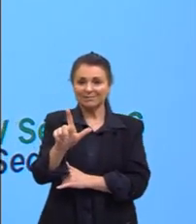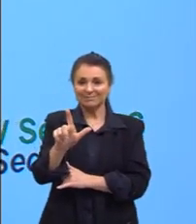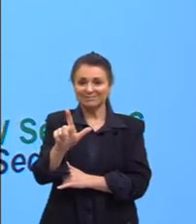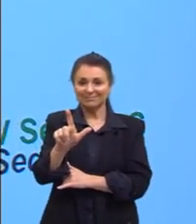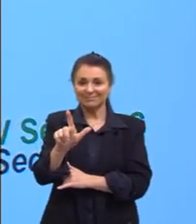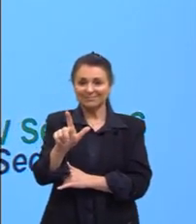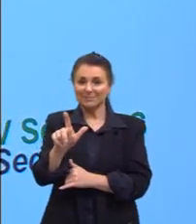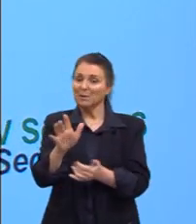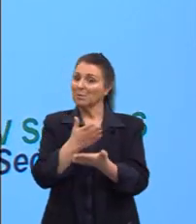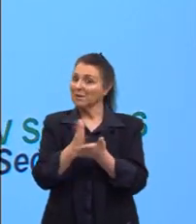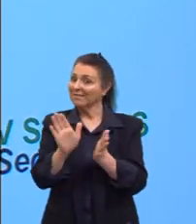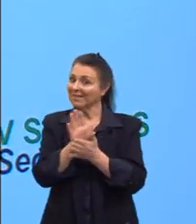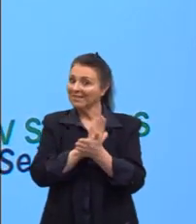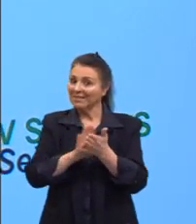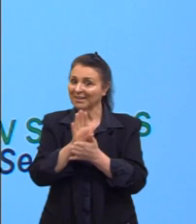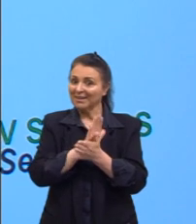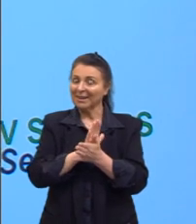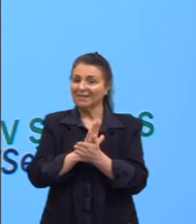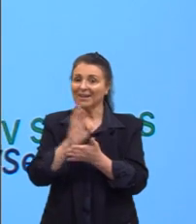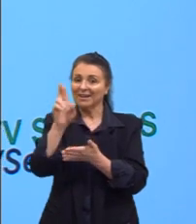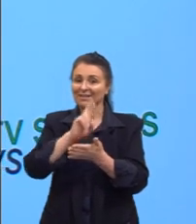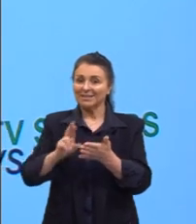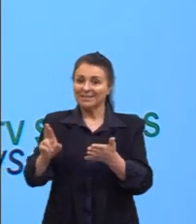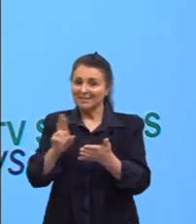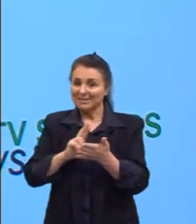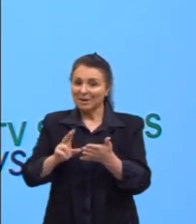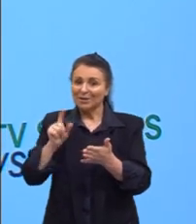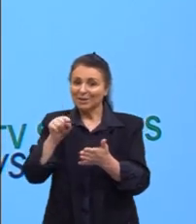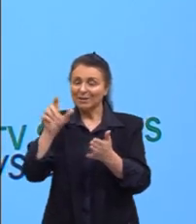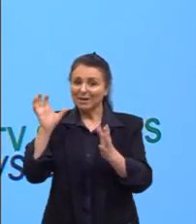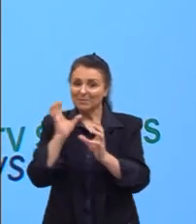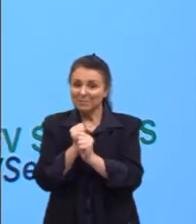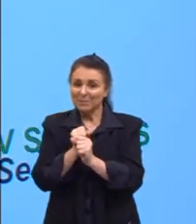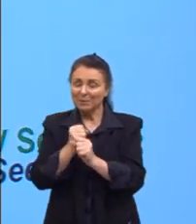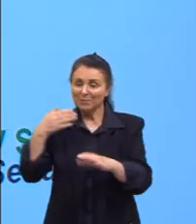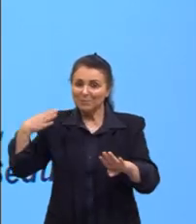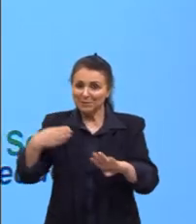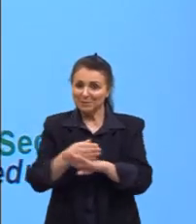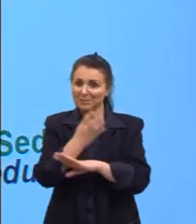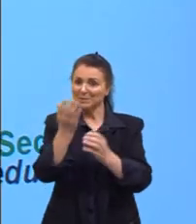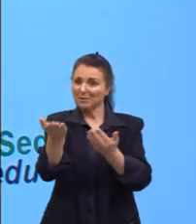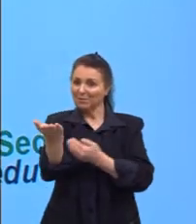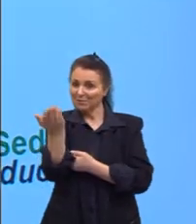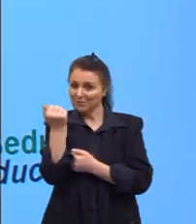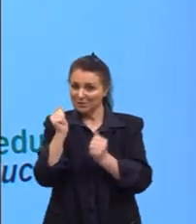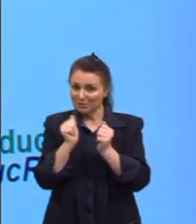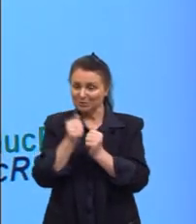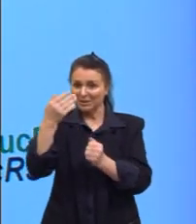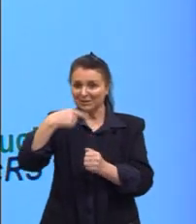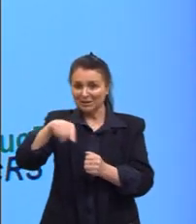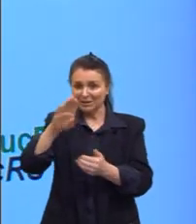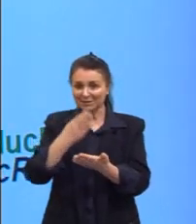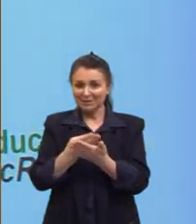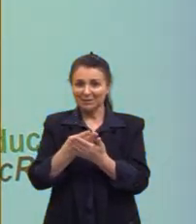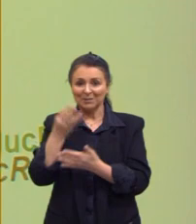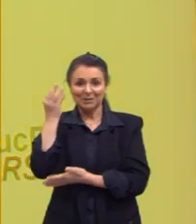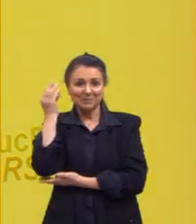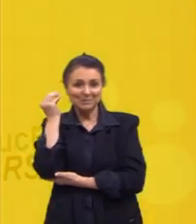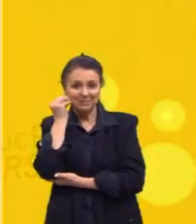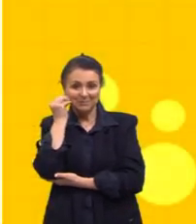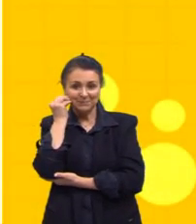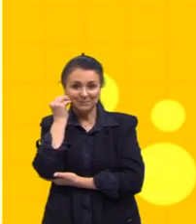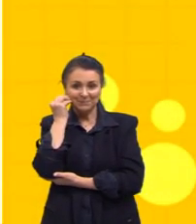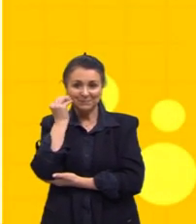fora de nada disso. Redação nota mil. Partiu passar. Vem com a gente. E é isso. Até a próxima. Beijos. Tchau.